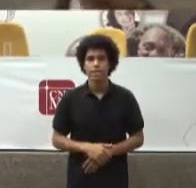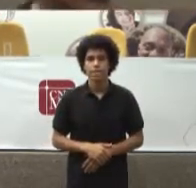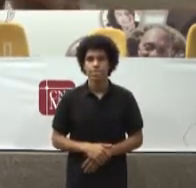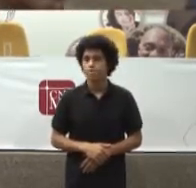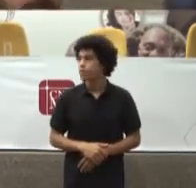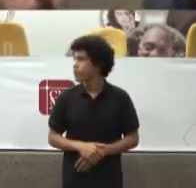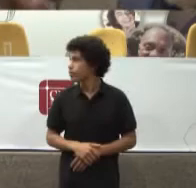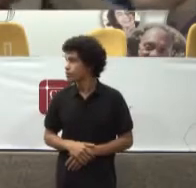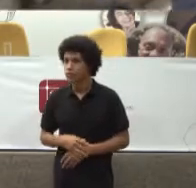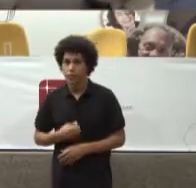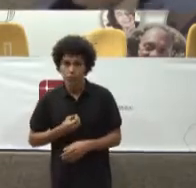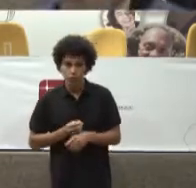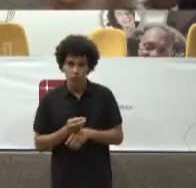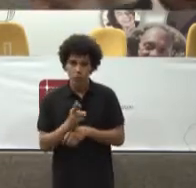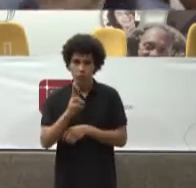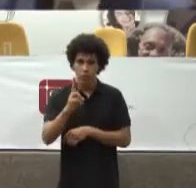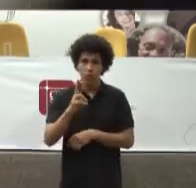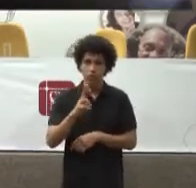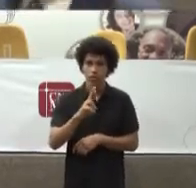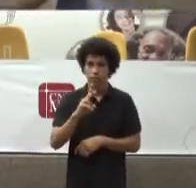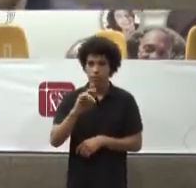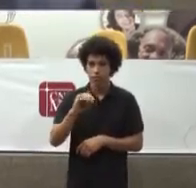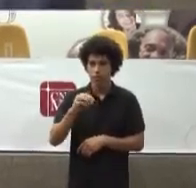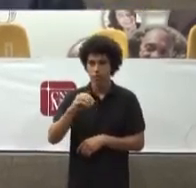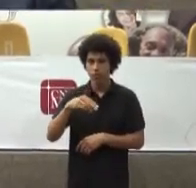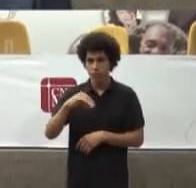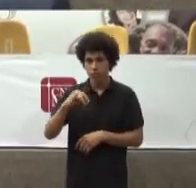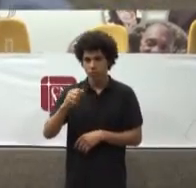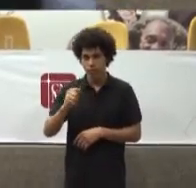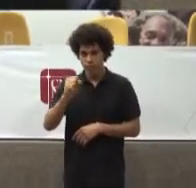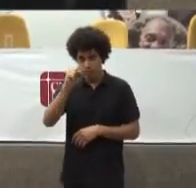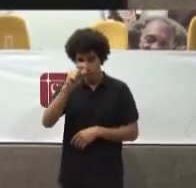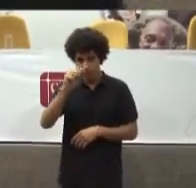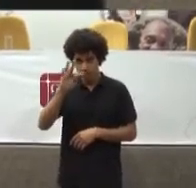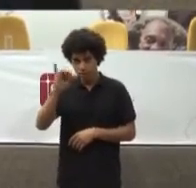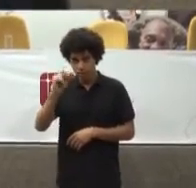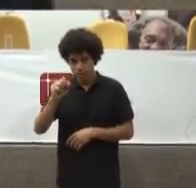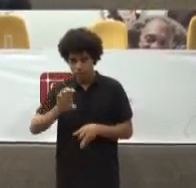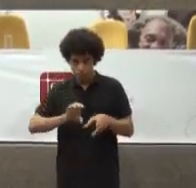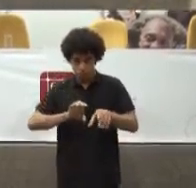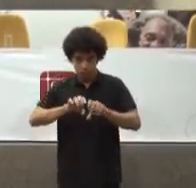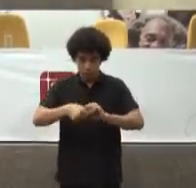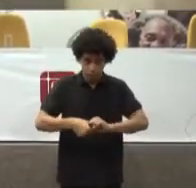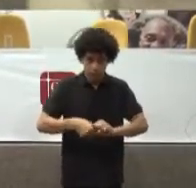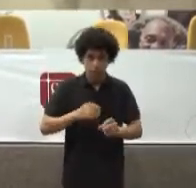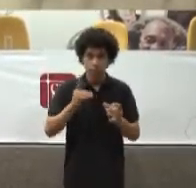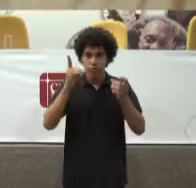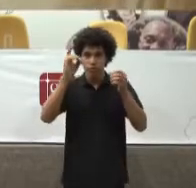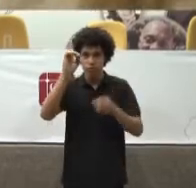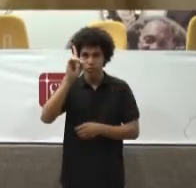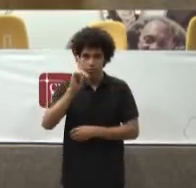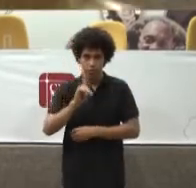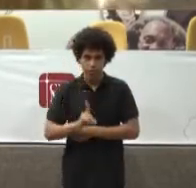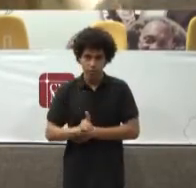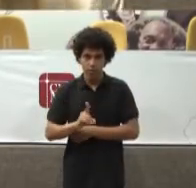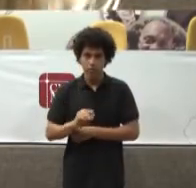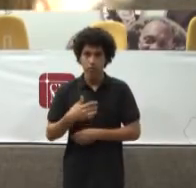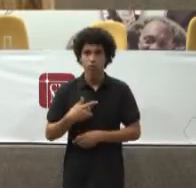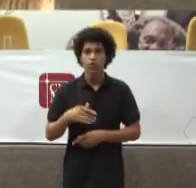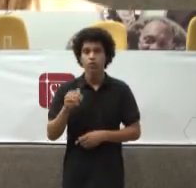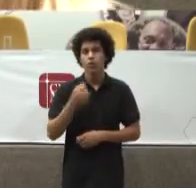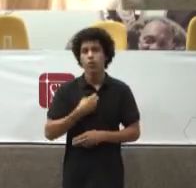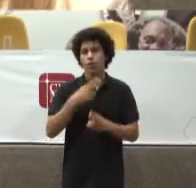Doutor Ramiro Nóbrega Santana Graduado Em Direito Pela Universidade De Brasília Mestre Pela Universidade De Brasília